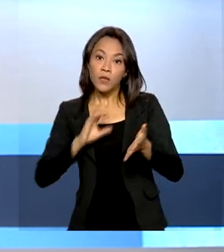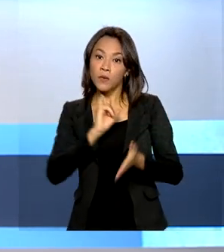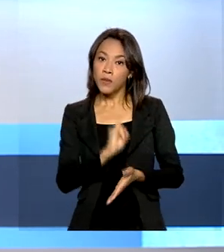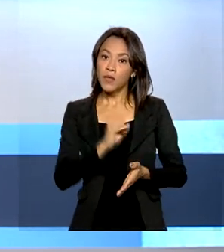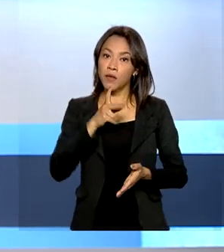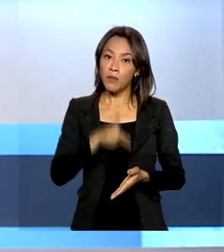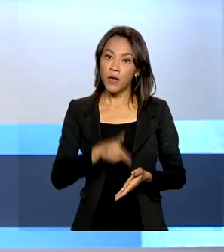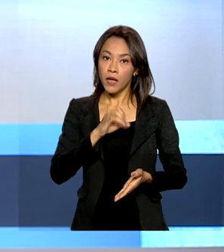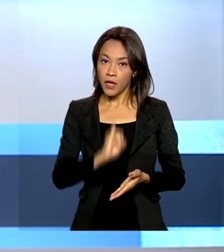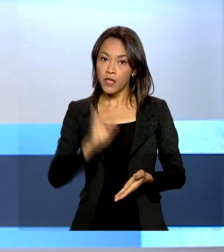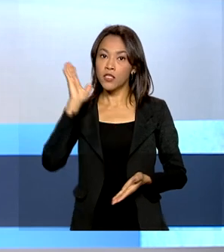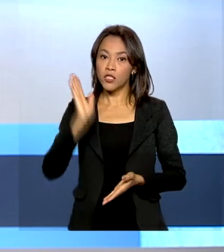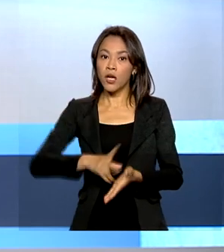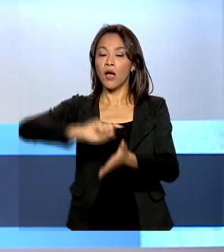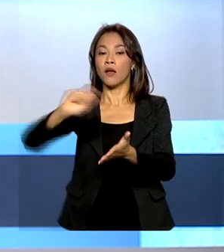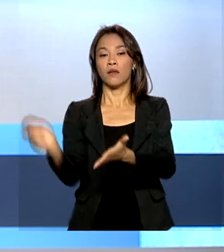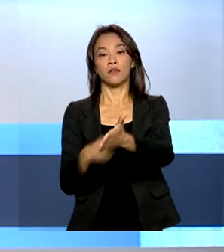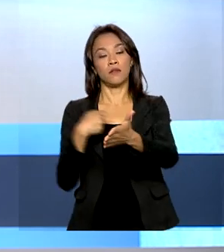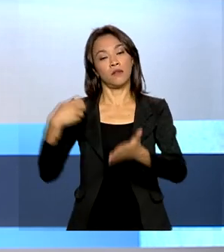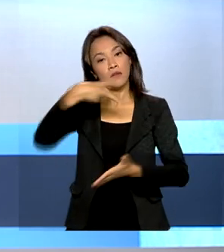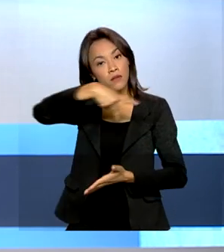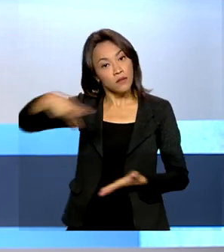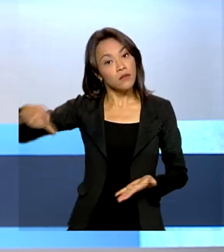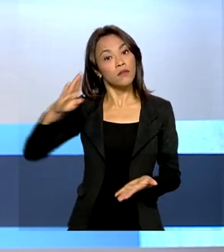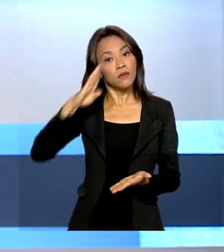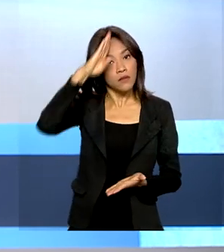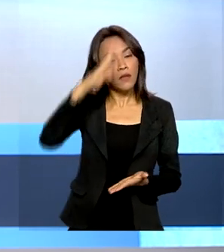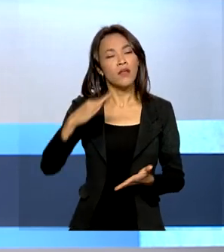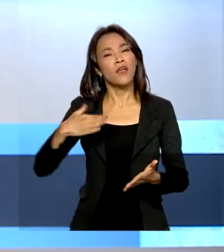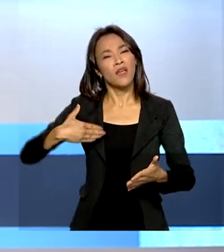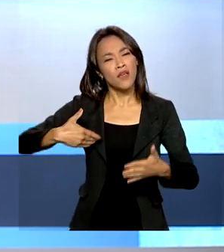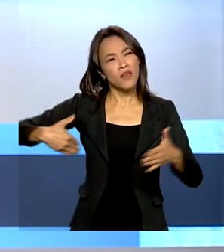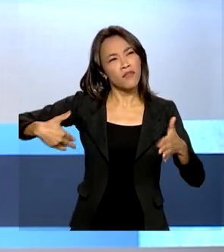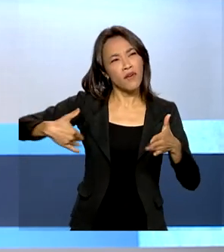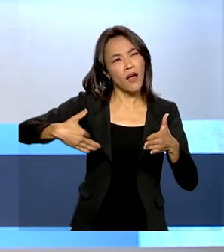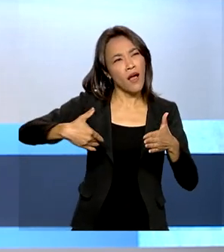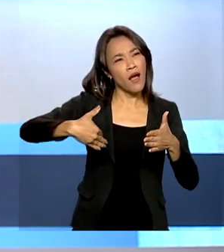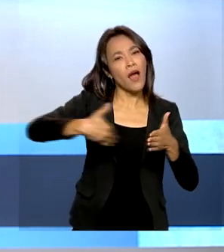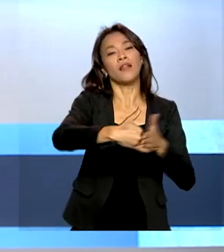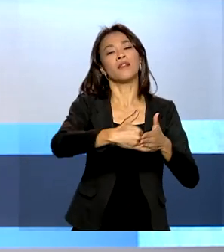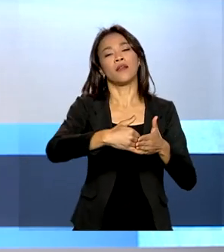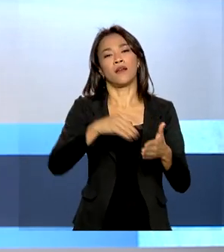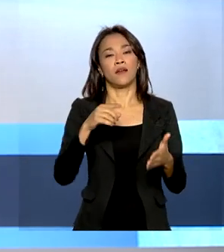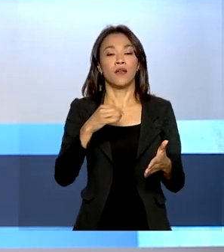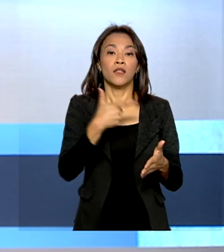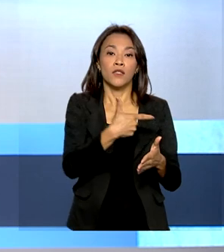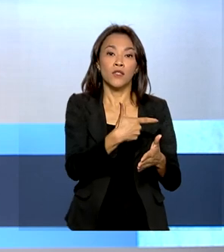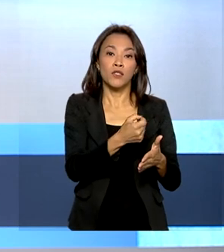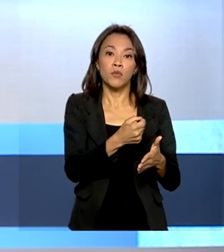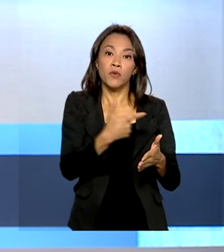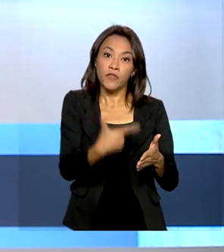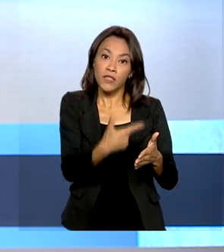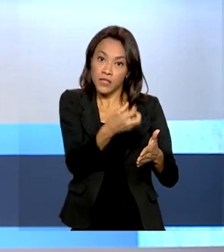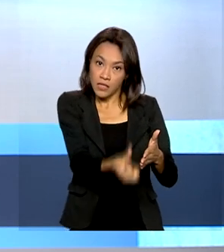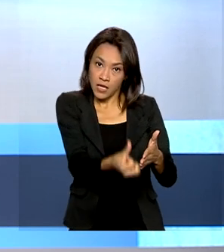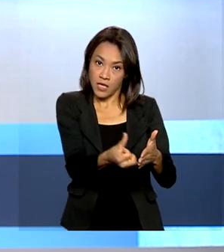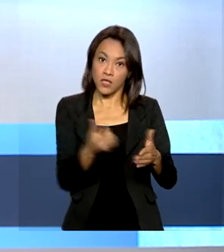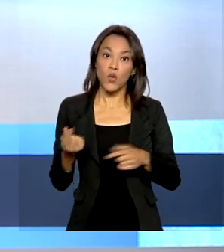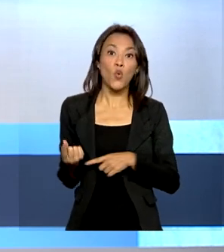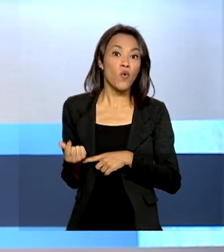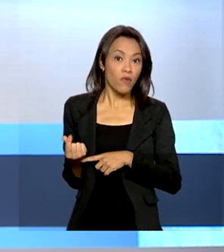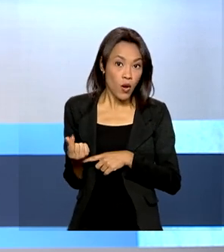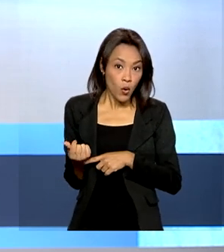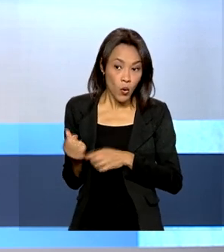sancionada pelo presidente Jair Bolsonaro e vale até o final de 2026. O preço máximo do